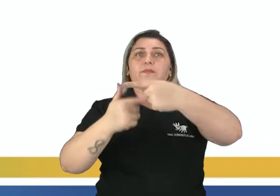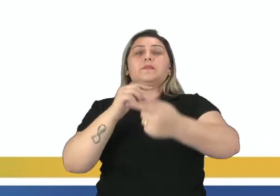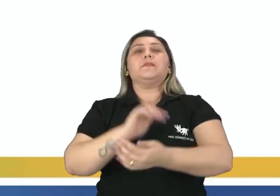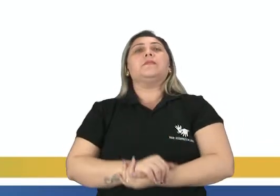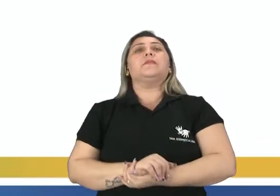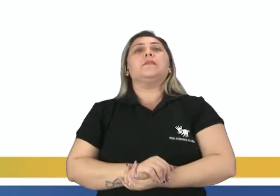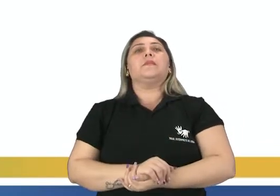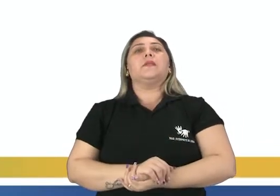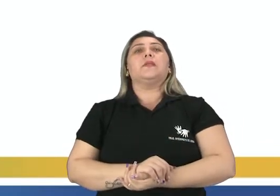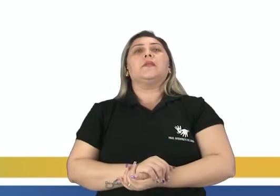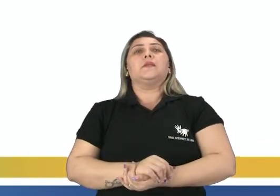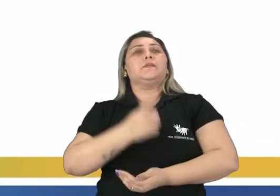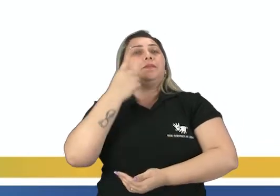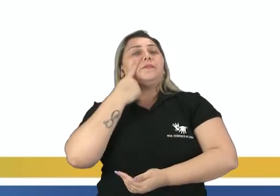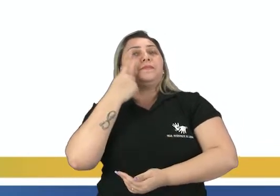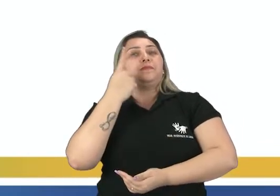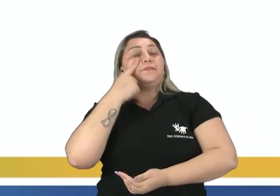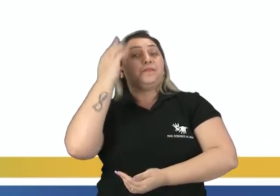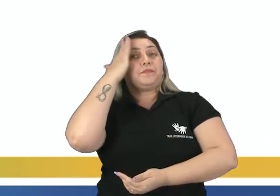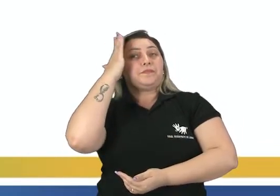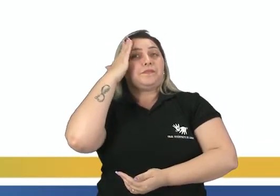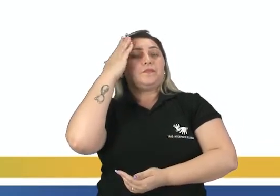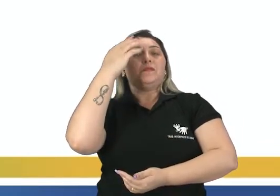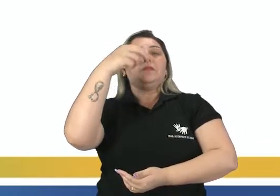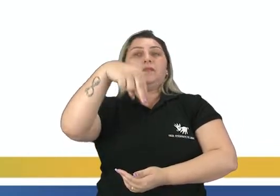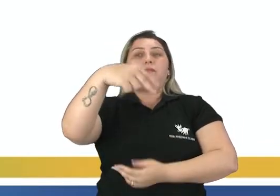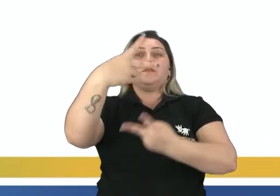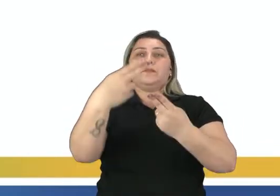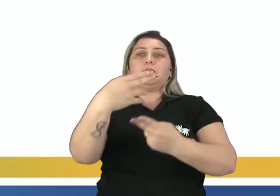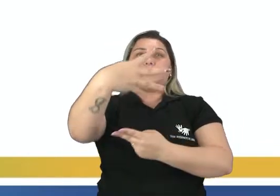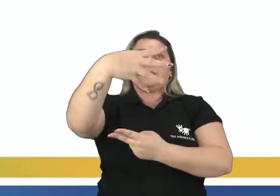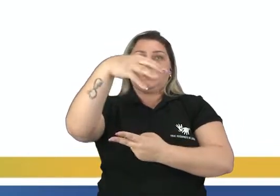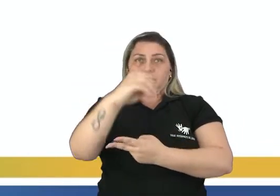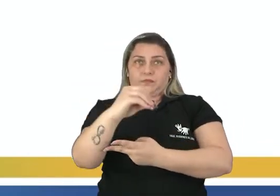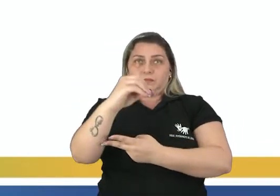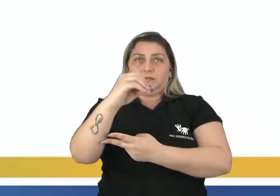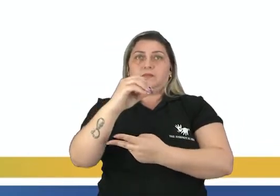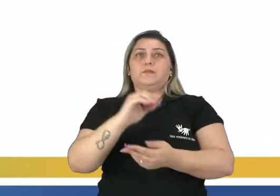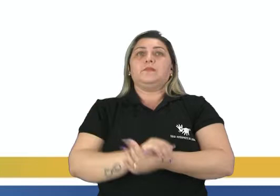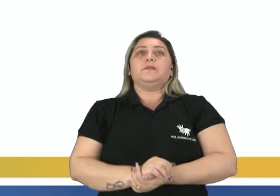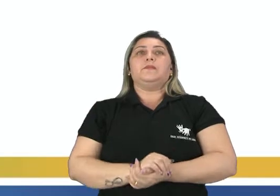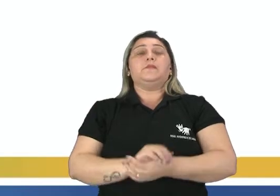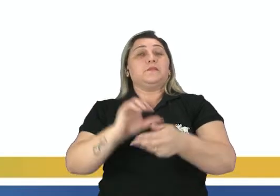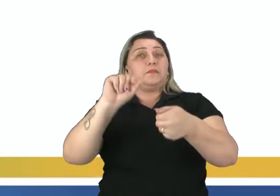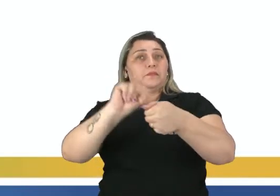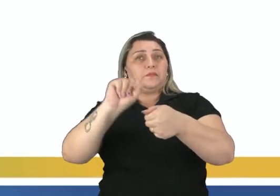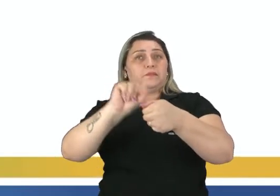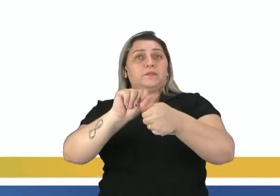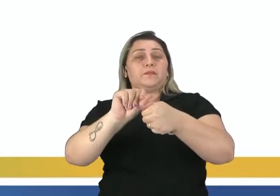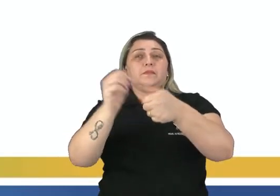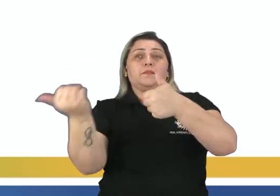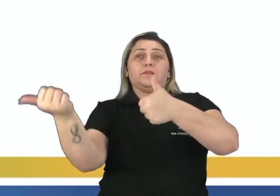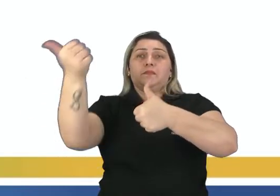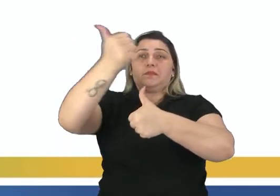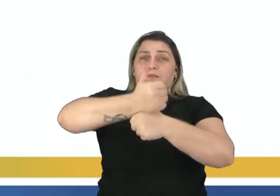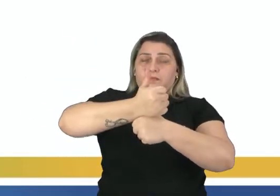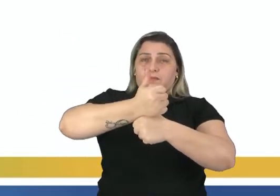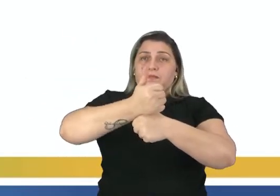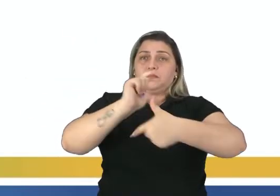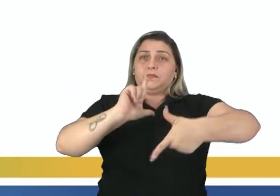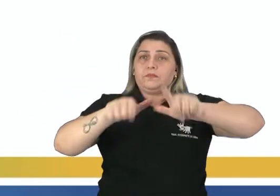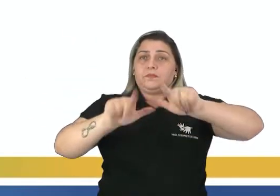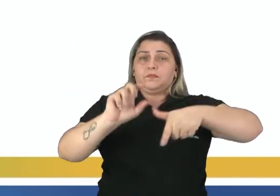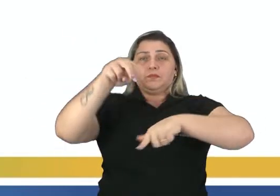dois. Sabendo que N é igual a 40, faremos a substituição da